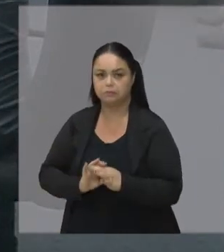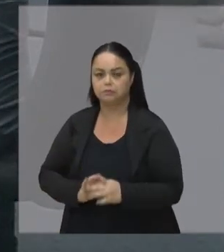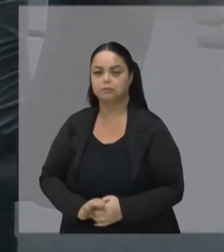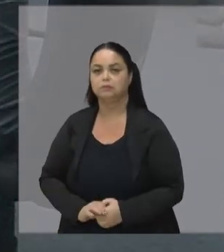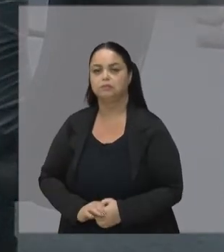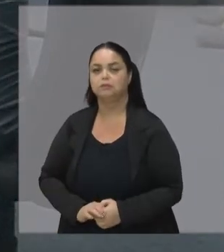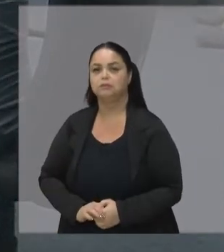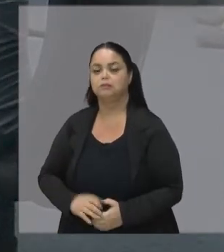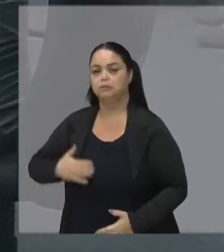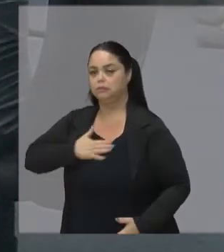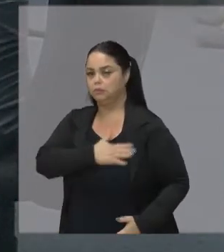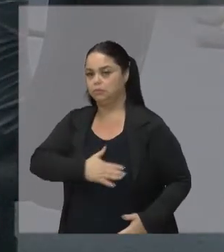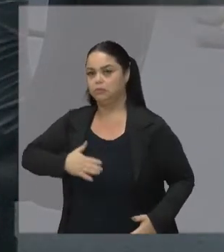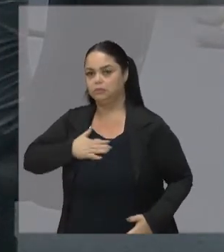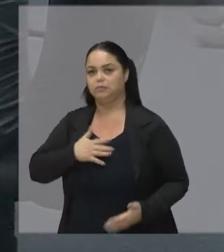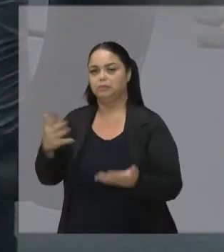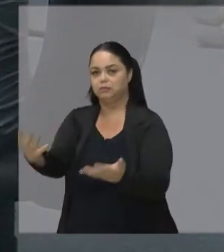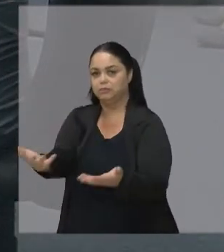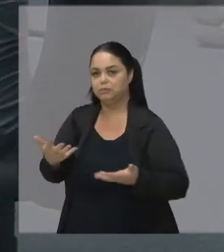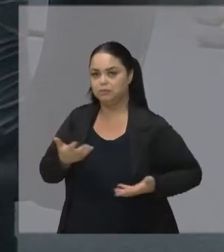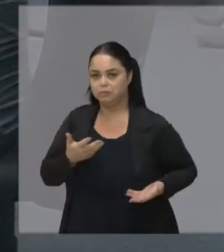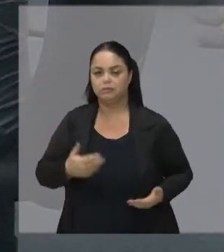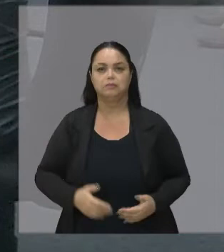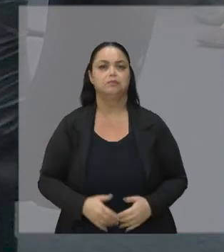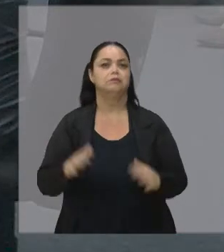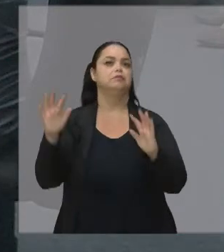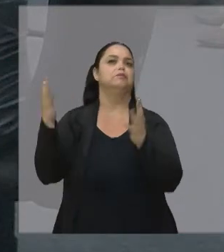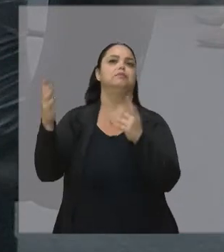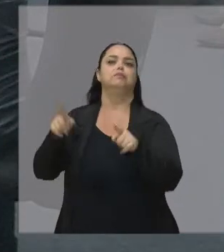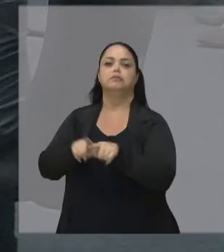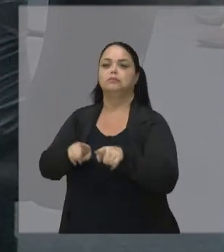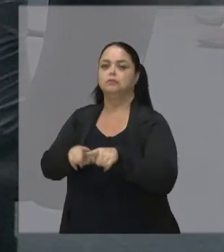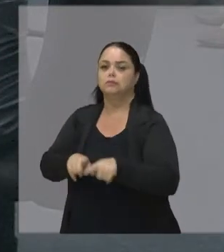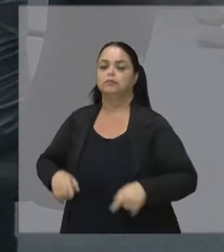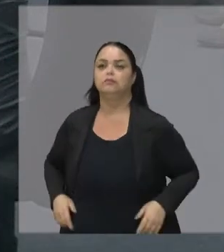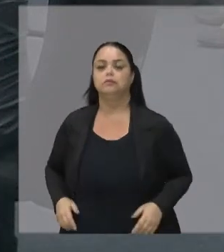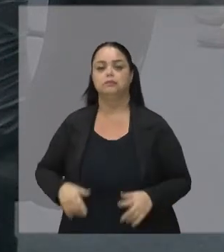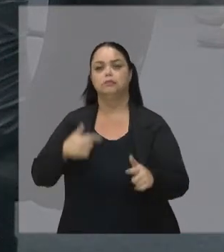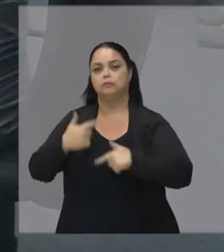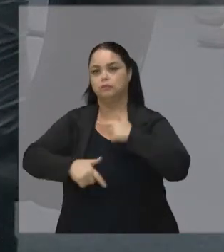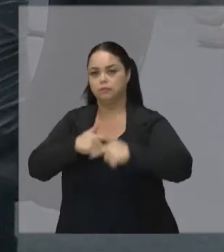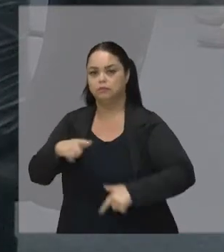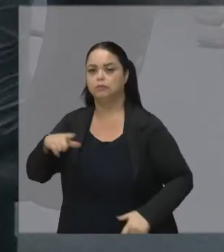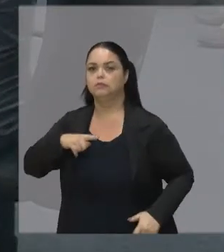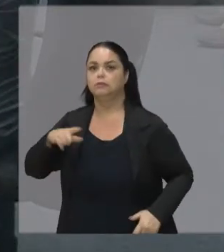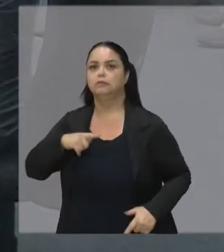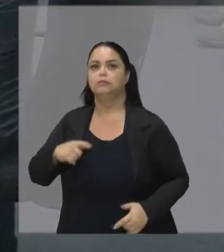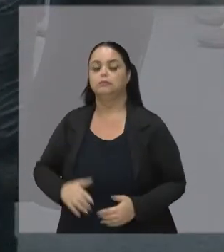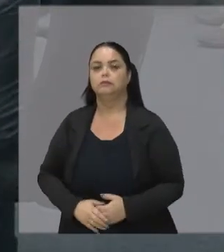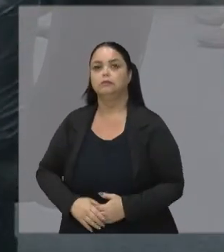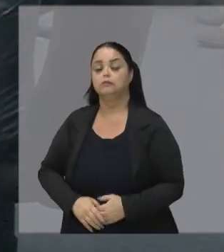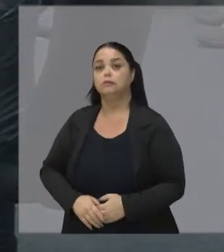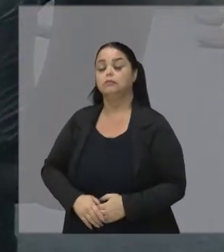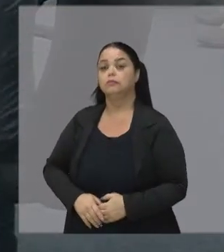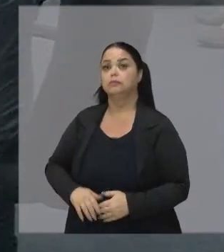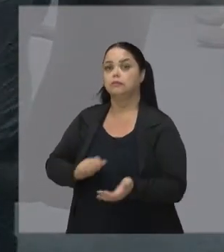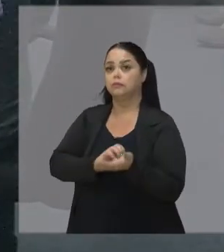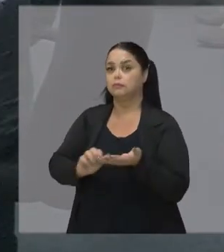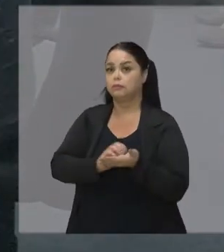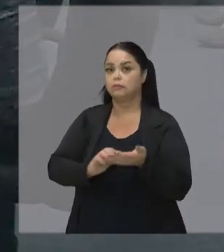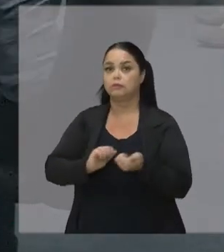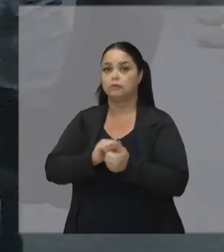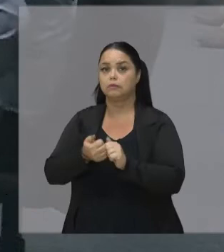Kátia É um prazer Receber você Te parabenizar Também Por todo o trabalho Que você tem feito À frente Da nossa secretaria De